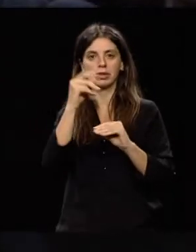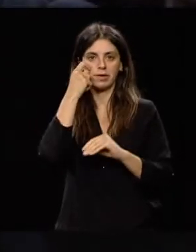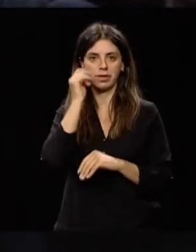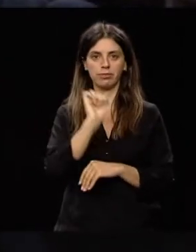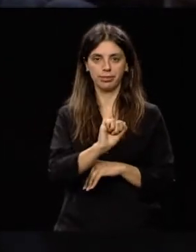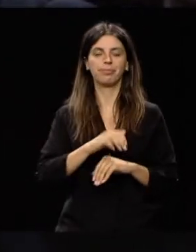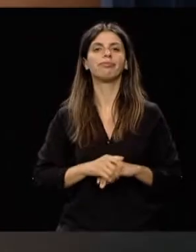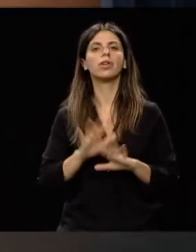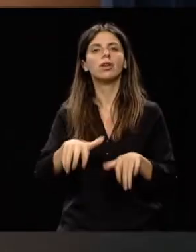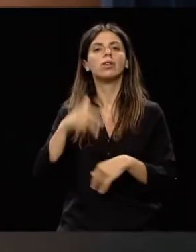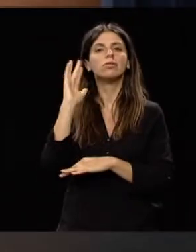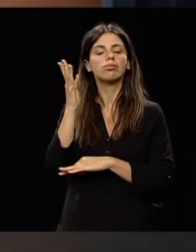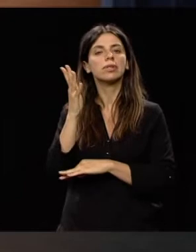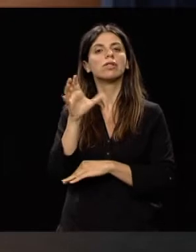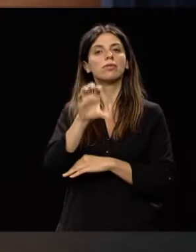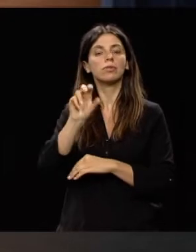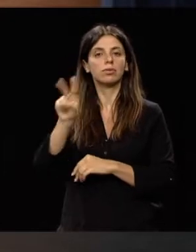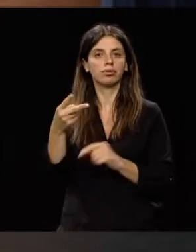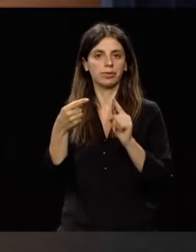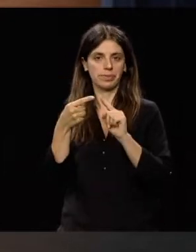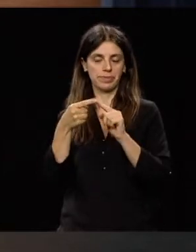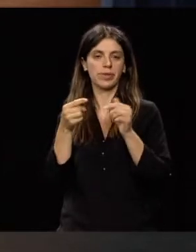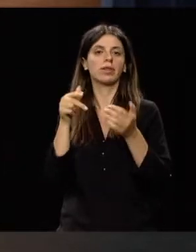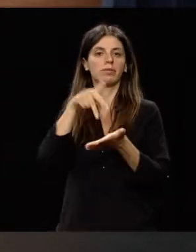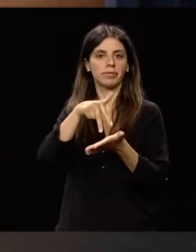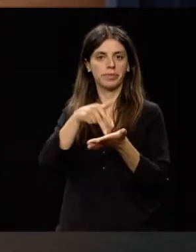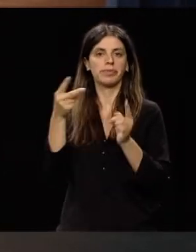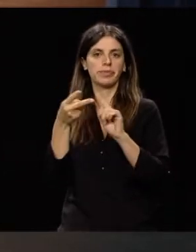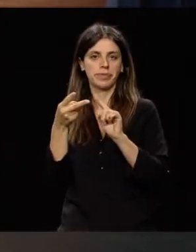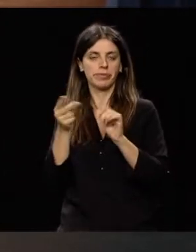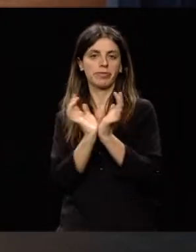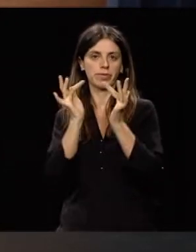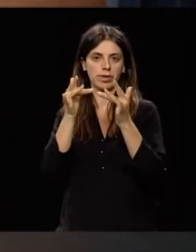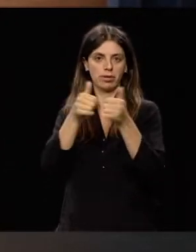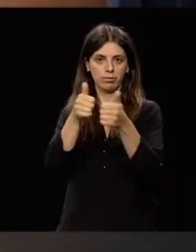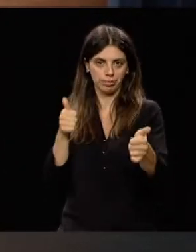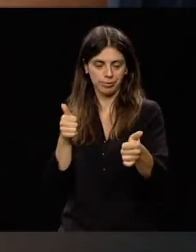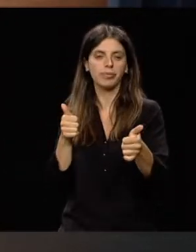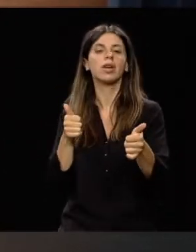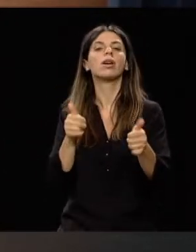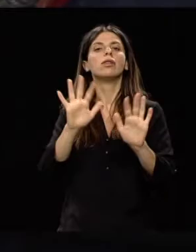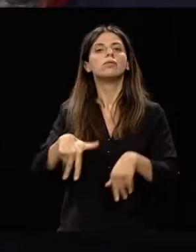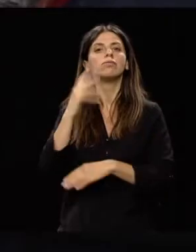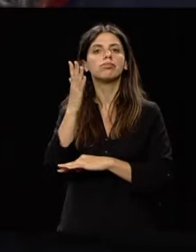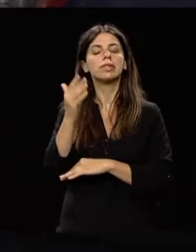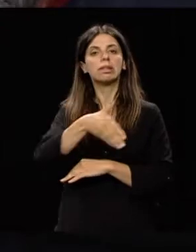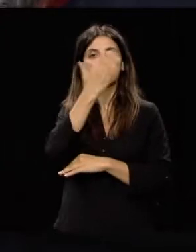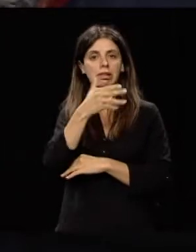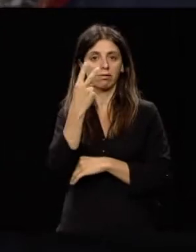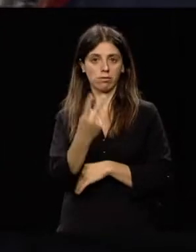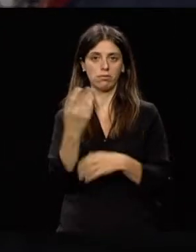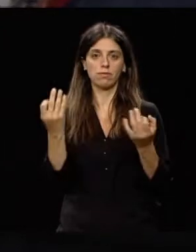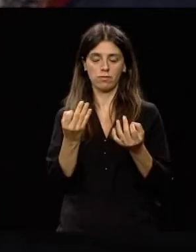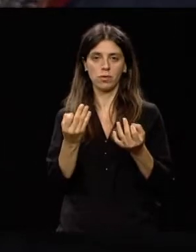Decorrendo em formato híbrido, presencial e à distância, o evento prolongou-se por dois dias. No